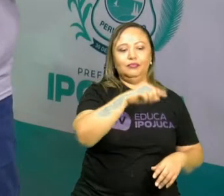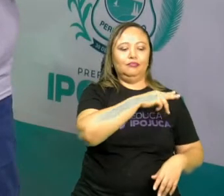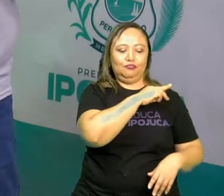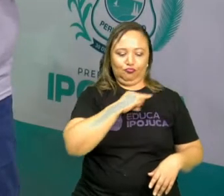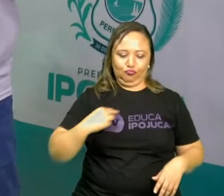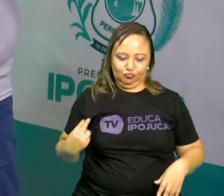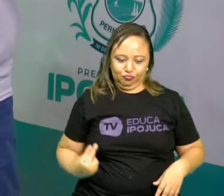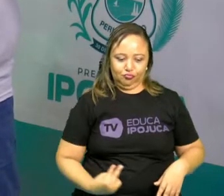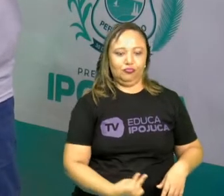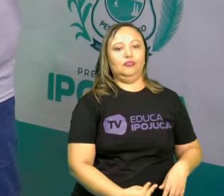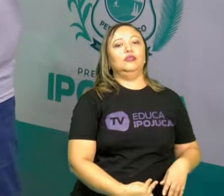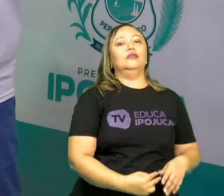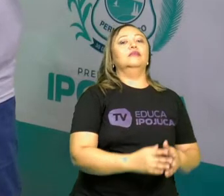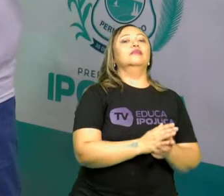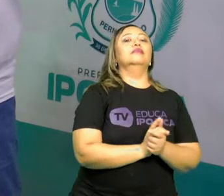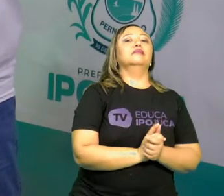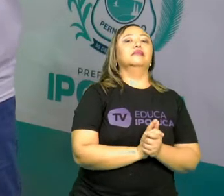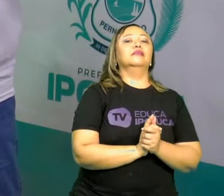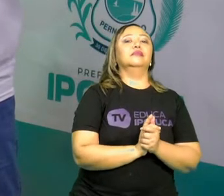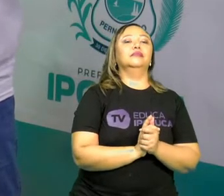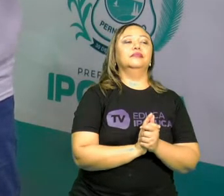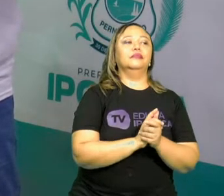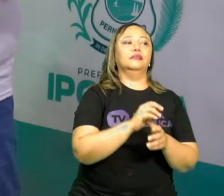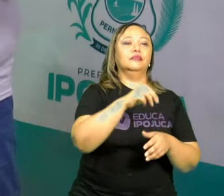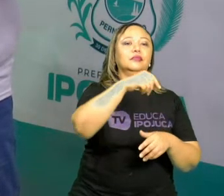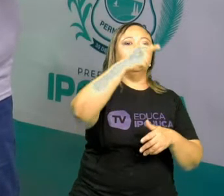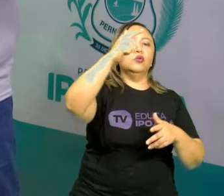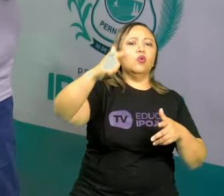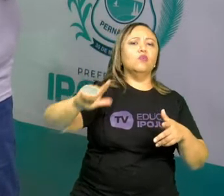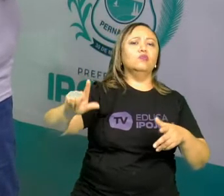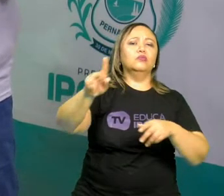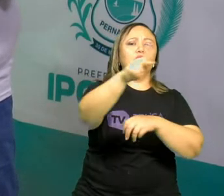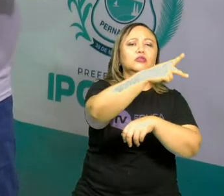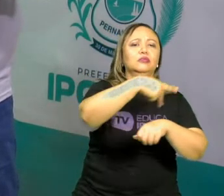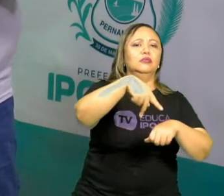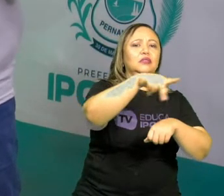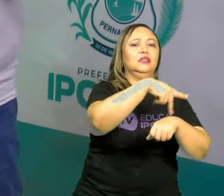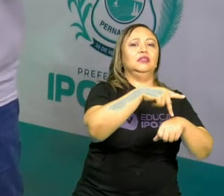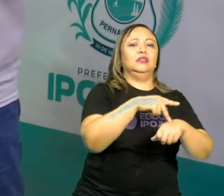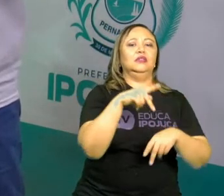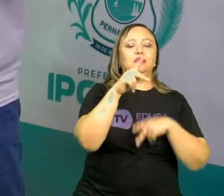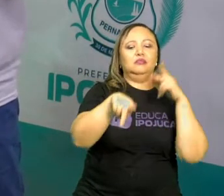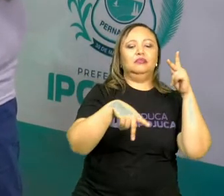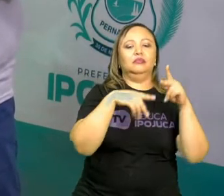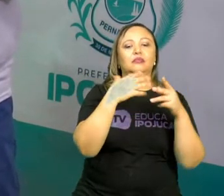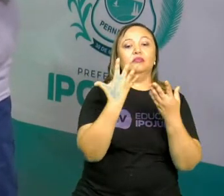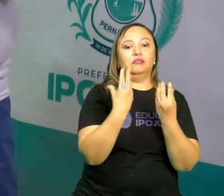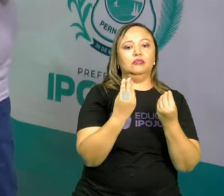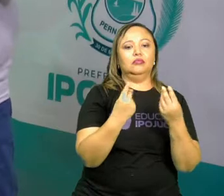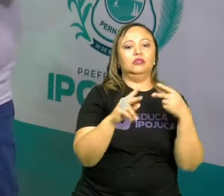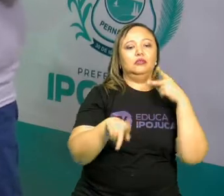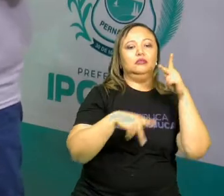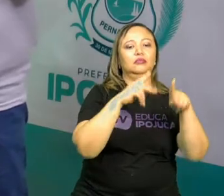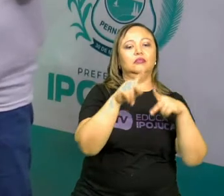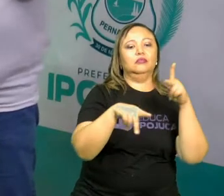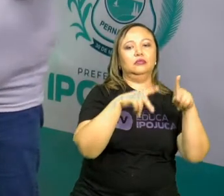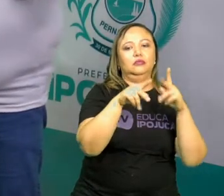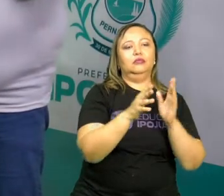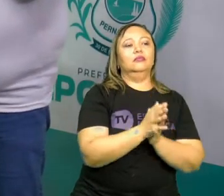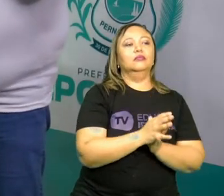e outros países populosos do continente asiático.